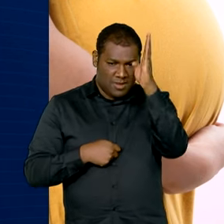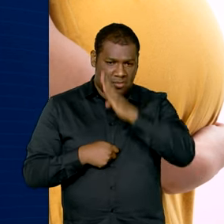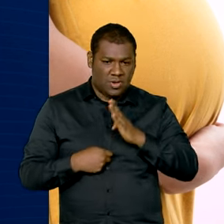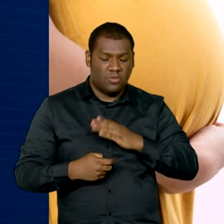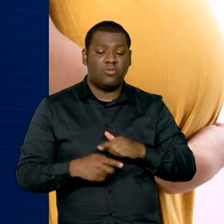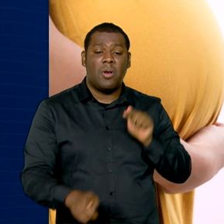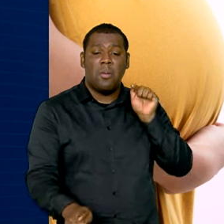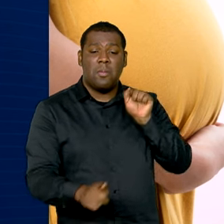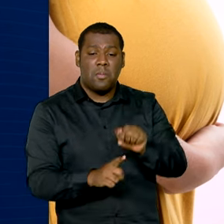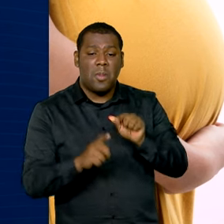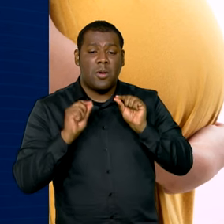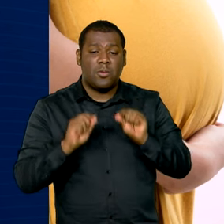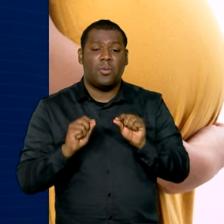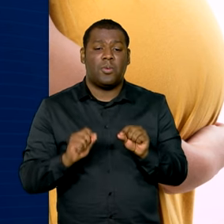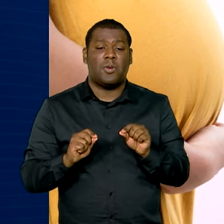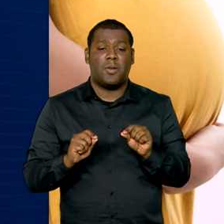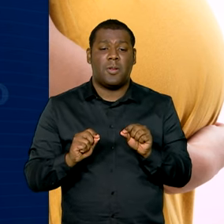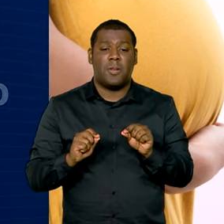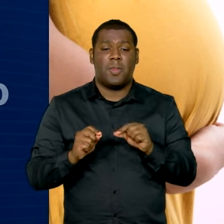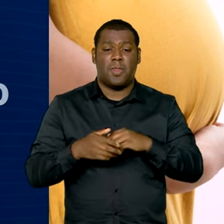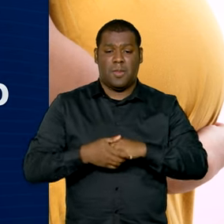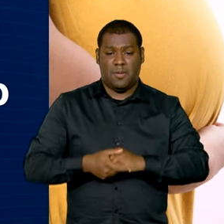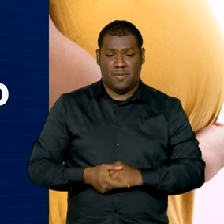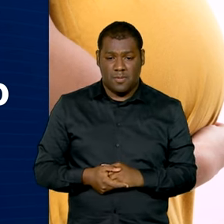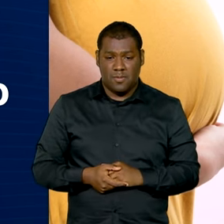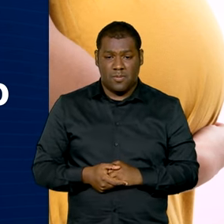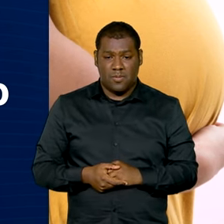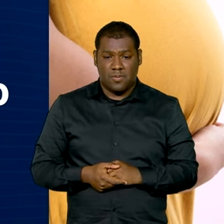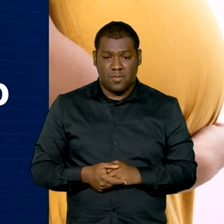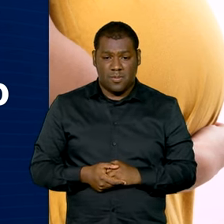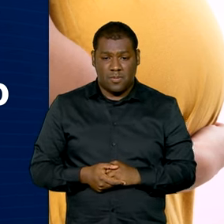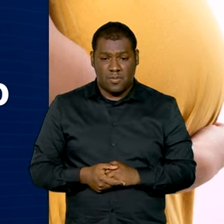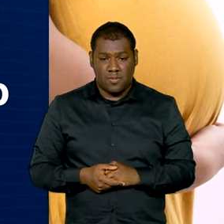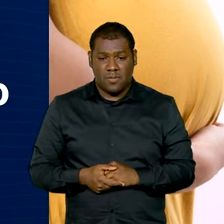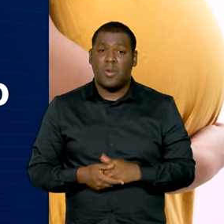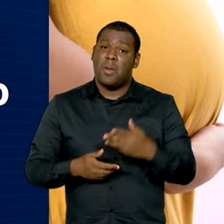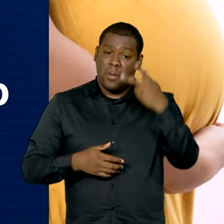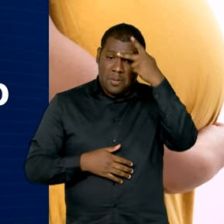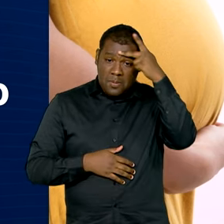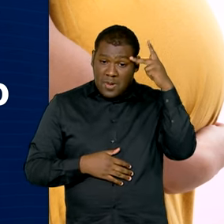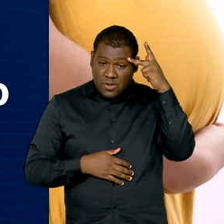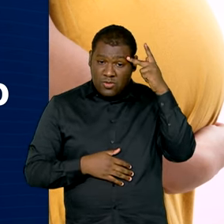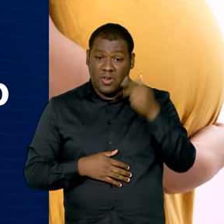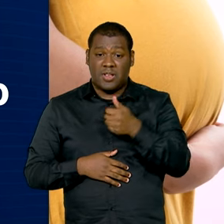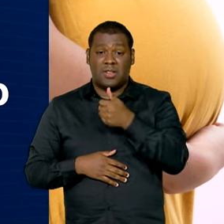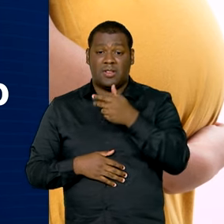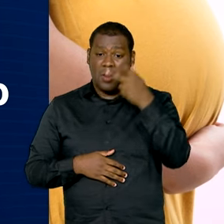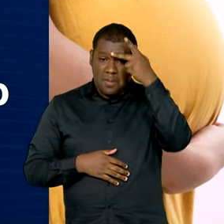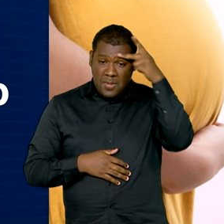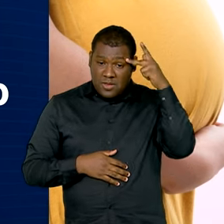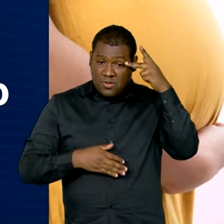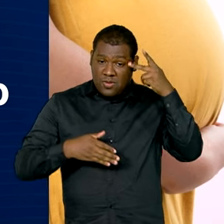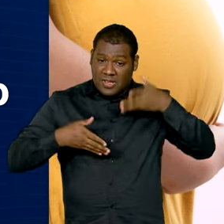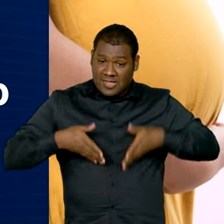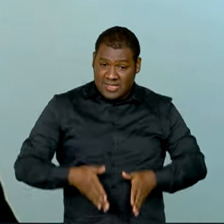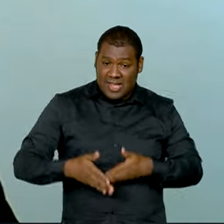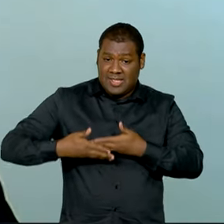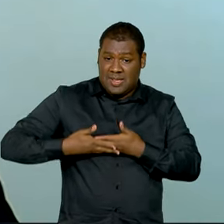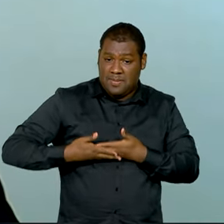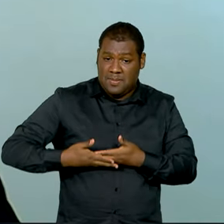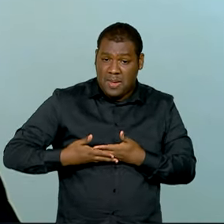meta é reduzir para até 30 mortes por 100 mil nascidos vivos até 2030.